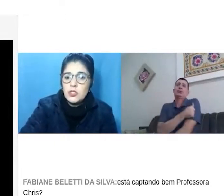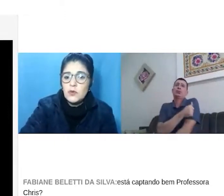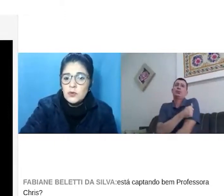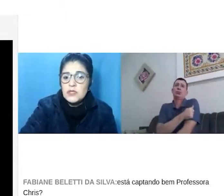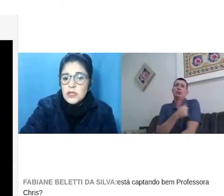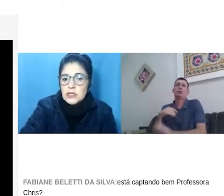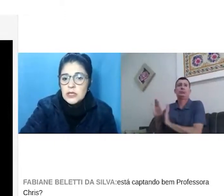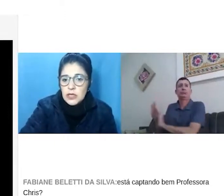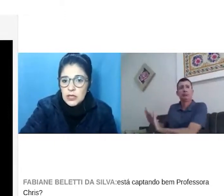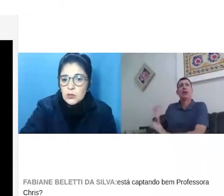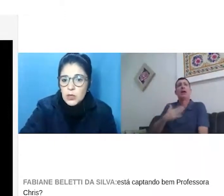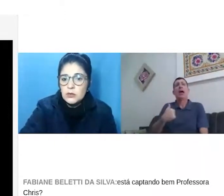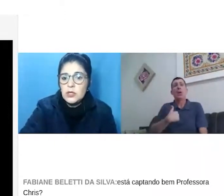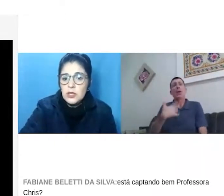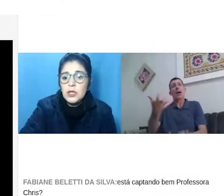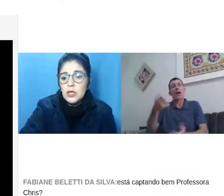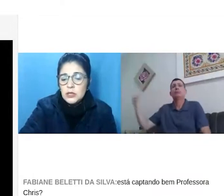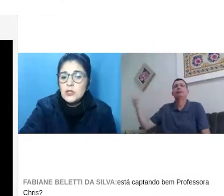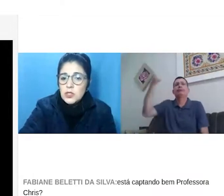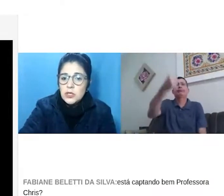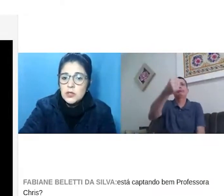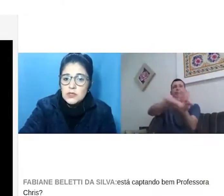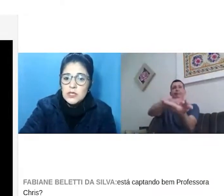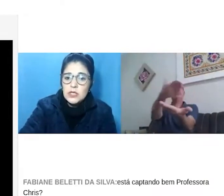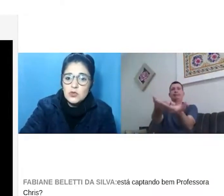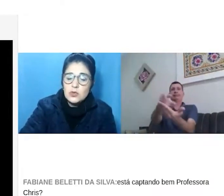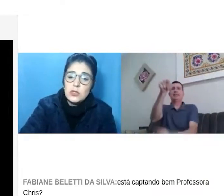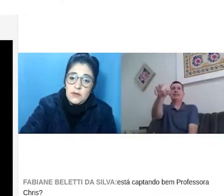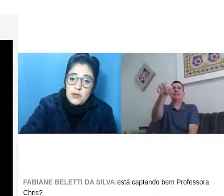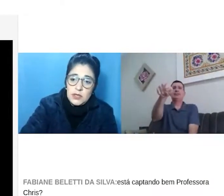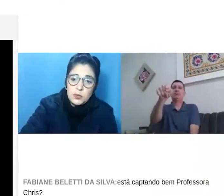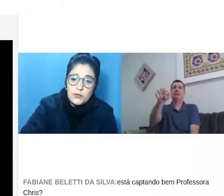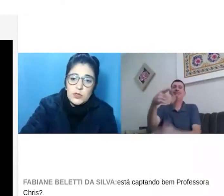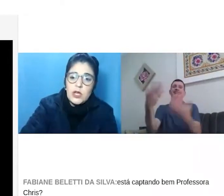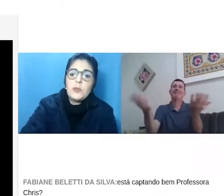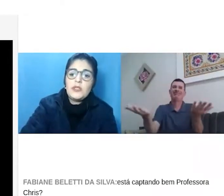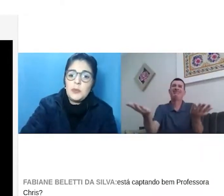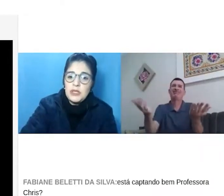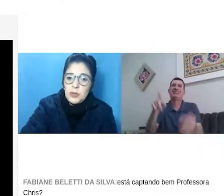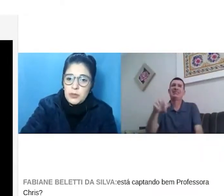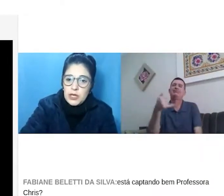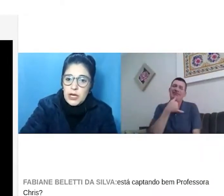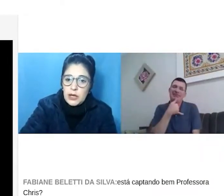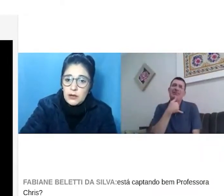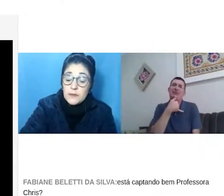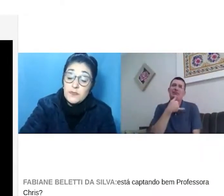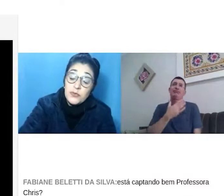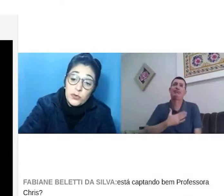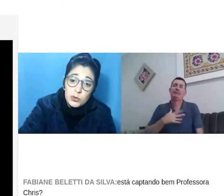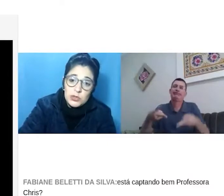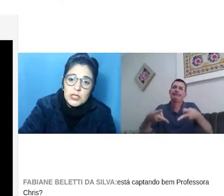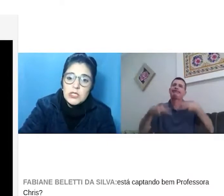Eu tive consciência naquele momento. E entendi que não seria justo que deveria ter um profissional para interpretar para mim naquela aula.